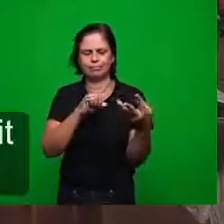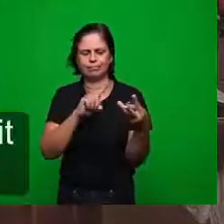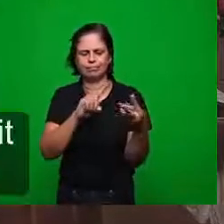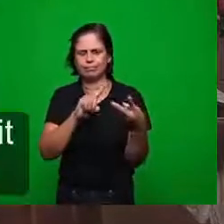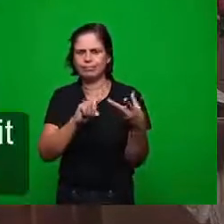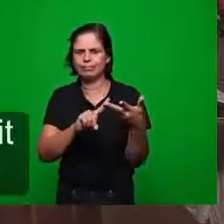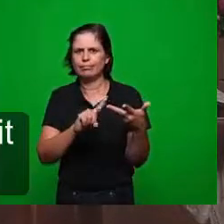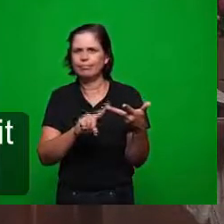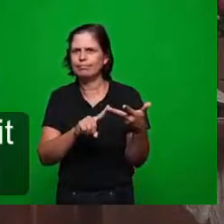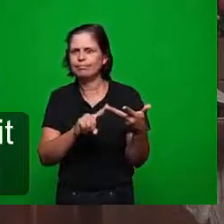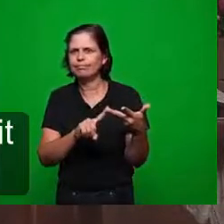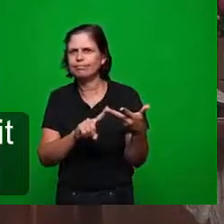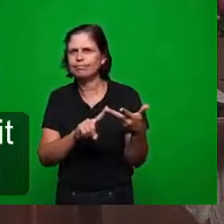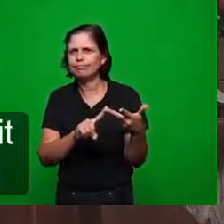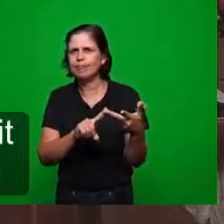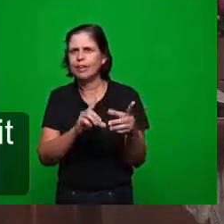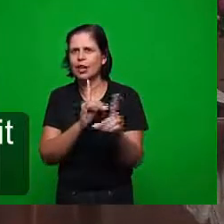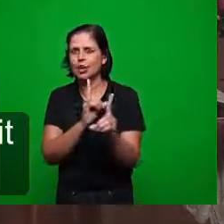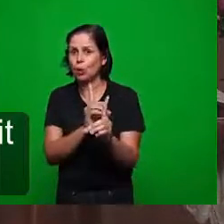doutrina